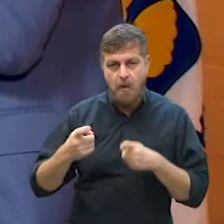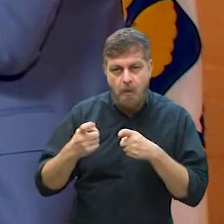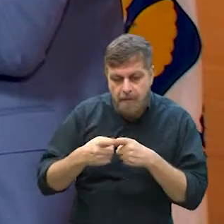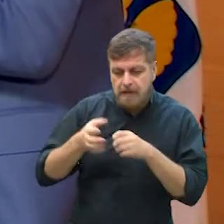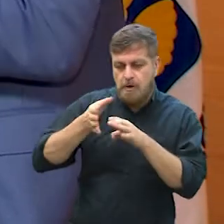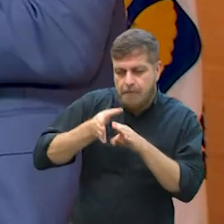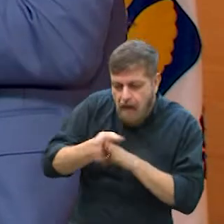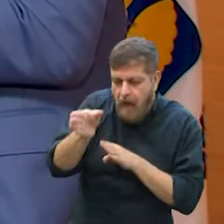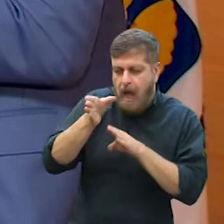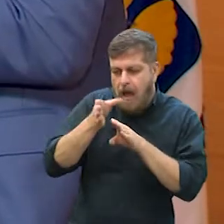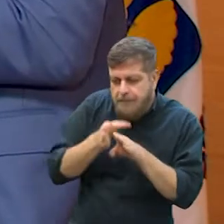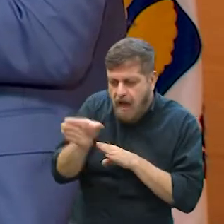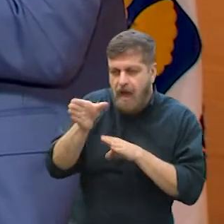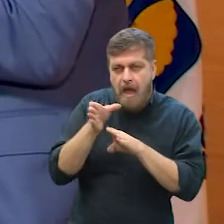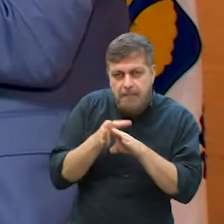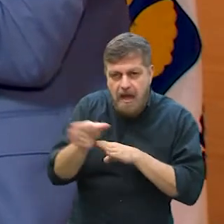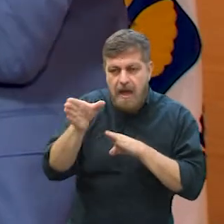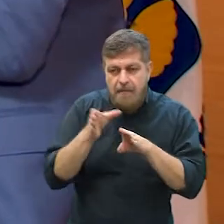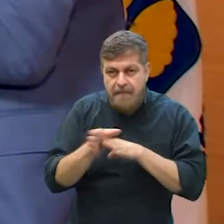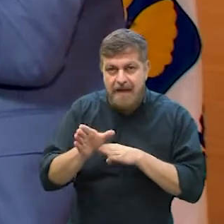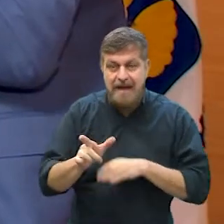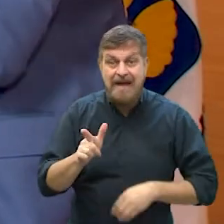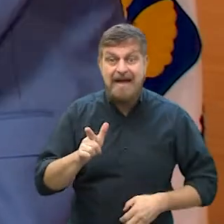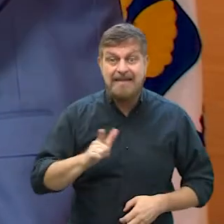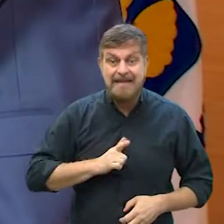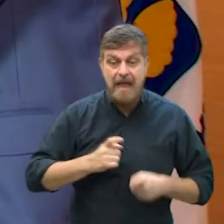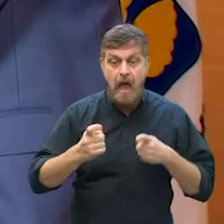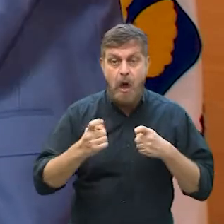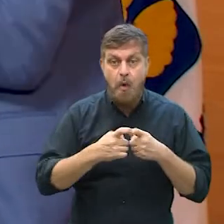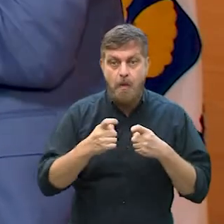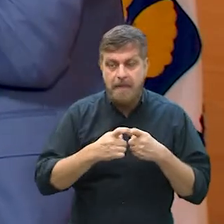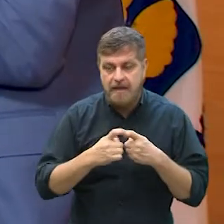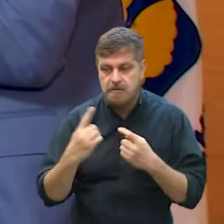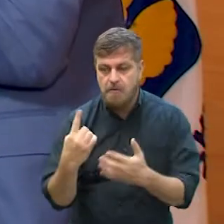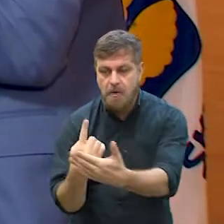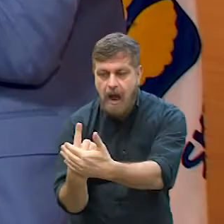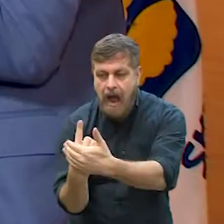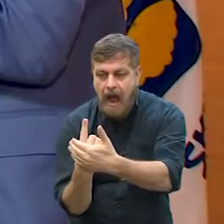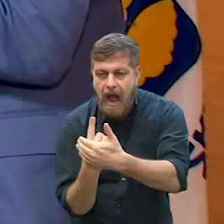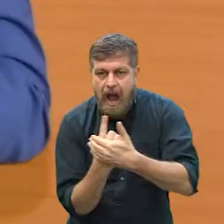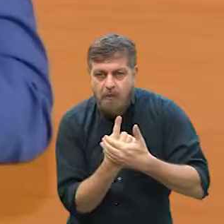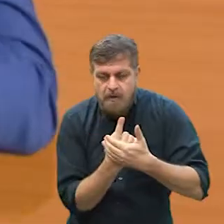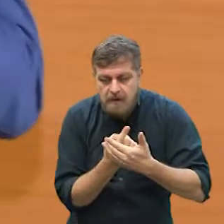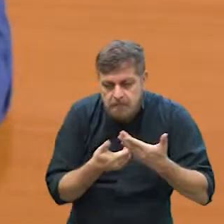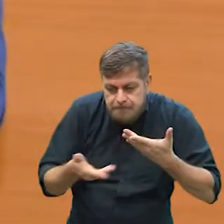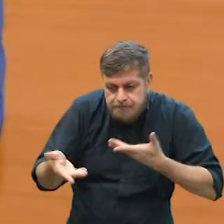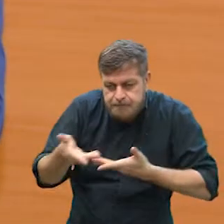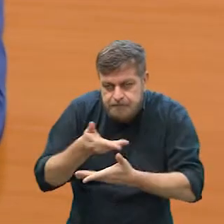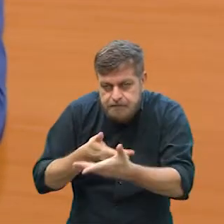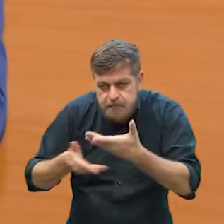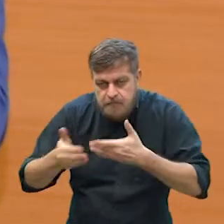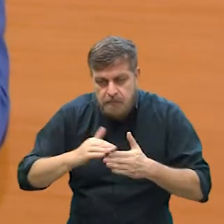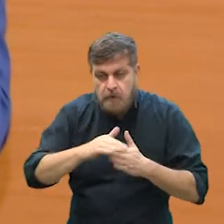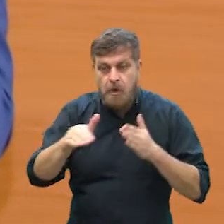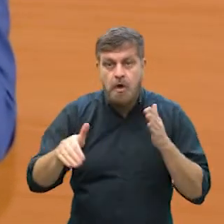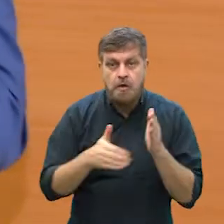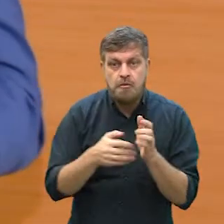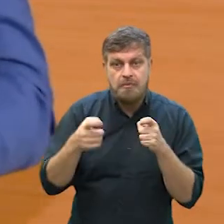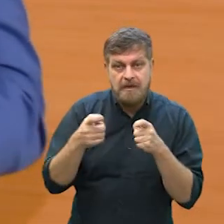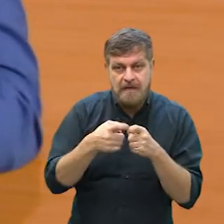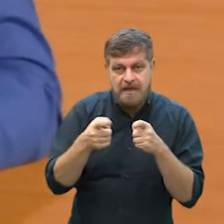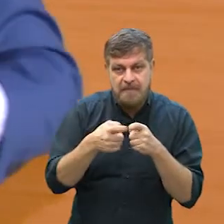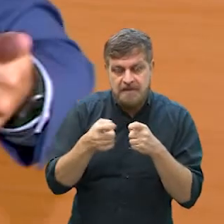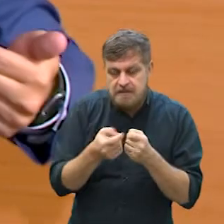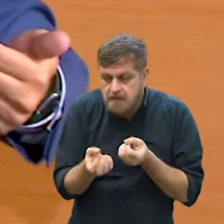dentro da expectativa, né? Vamos acompanhando, vamos acolhendo esse cidadão, entregando para ele tudo que a medicina